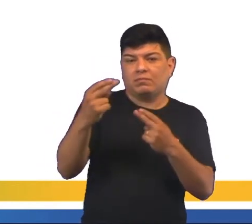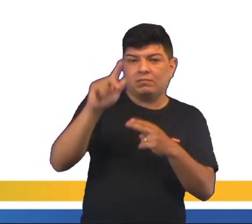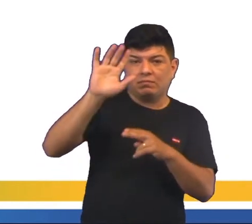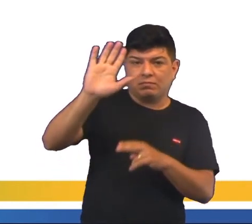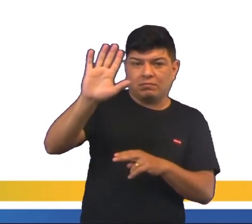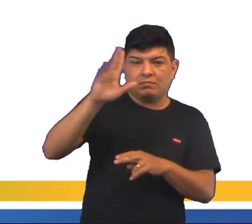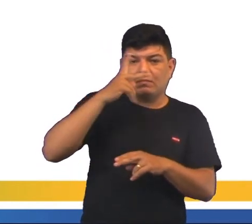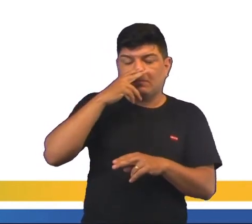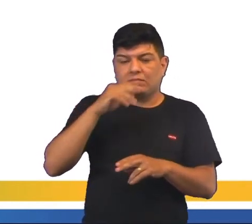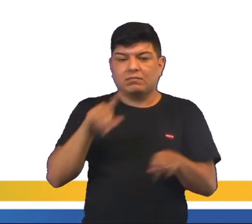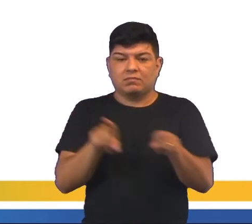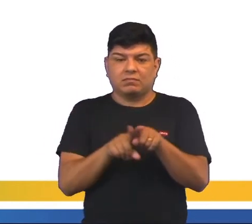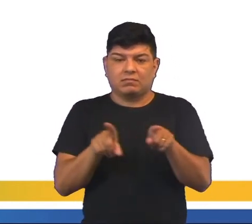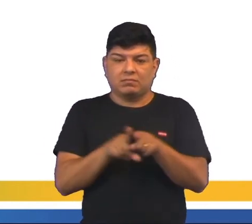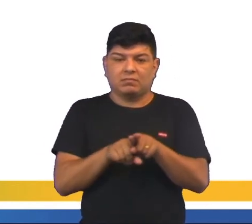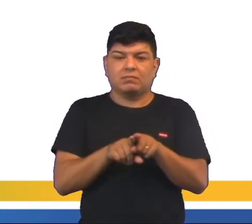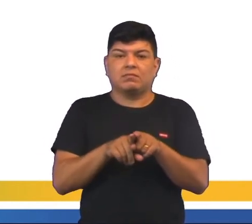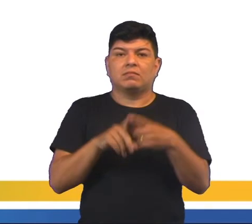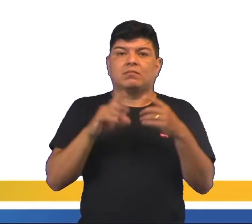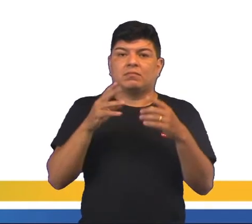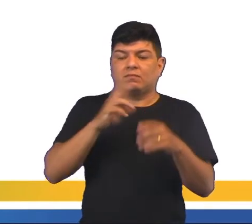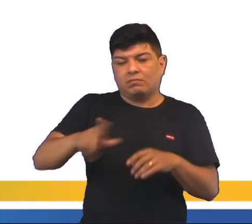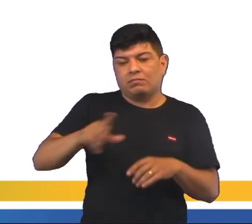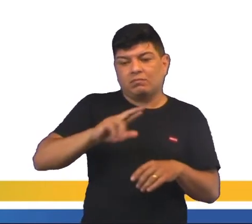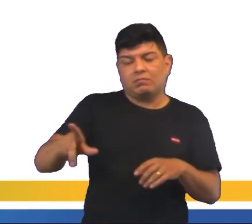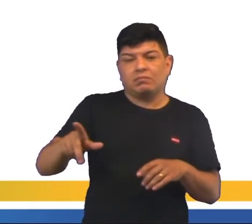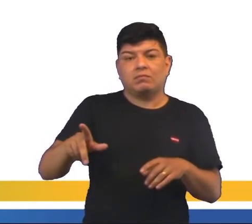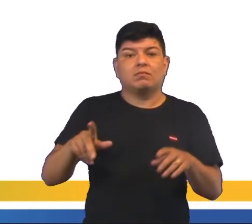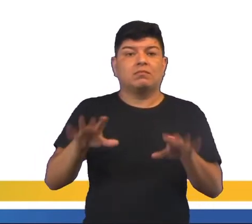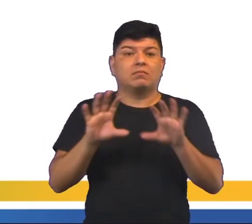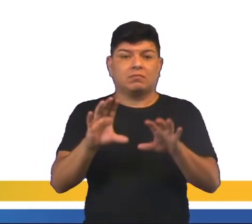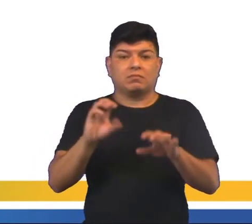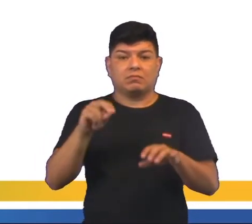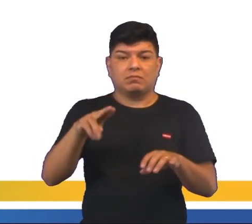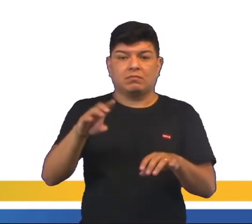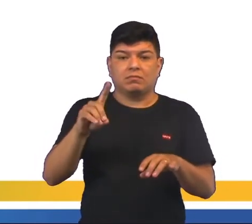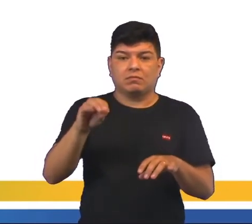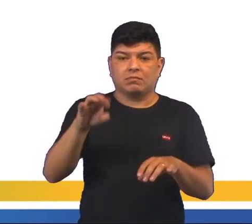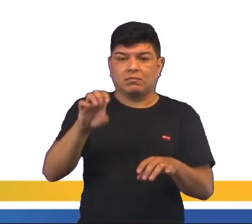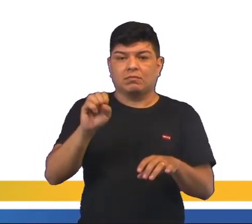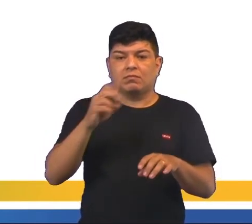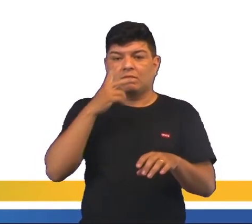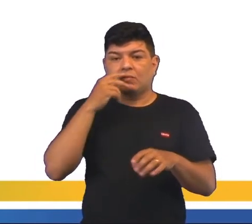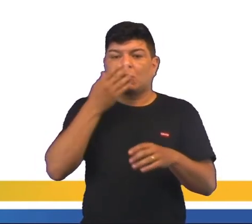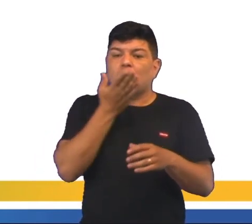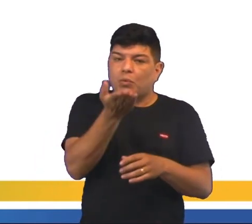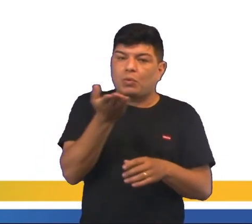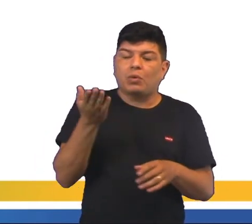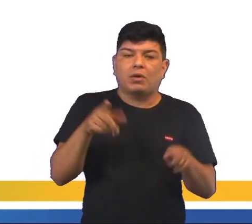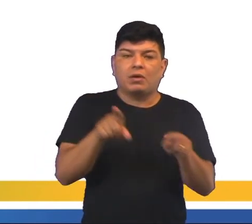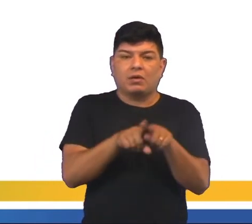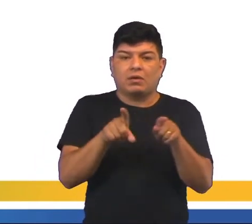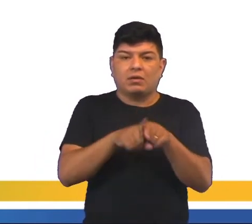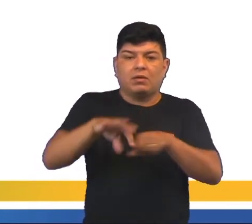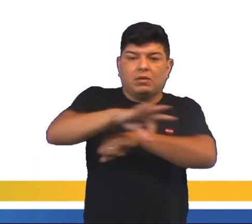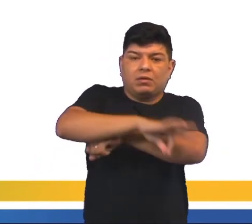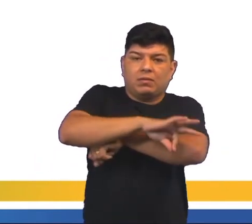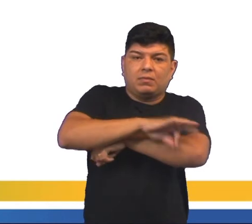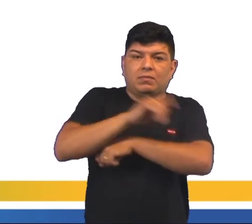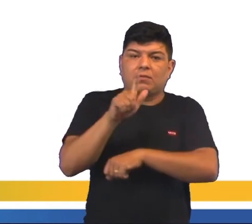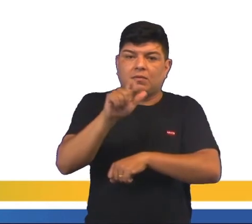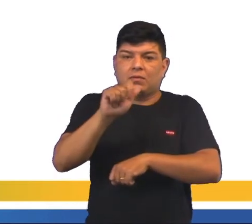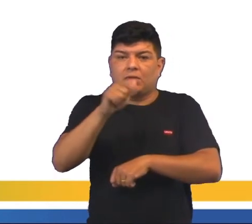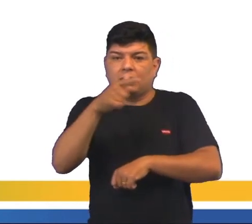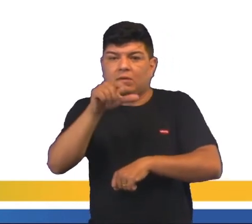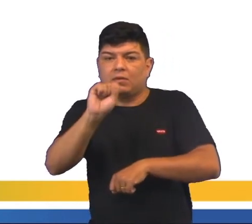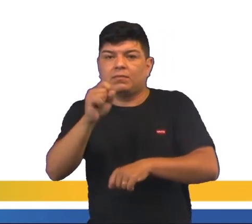de Valores, como índice na Bolsa. Ela não é uma commodity. Commodity é o trigo, é o petróleo, é gás